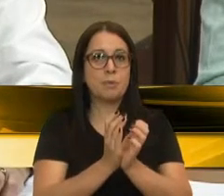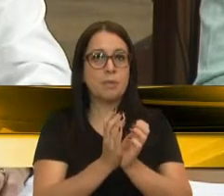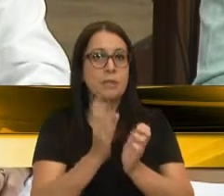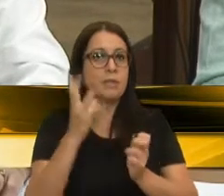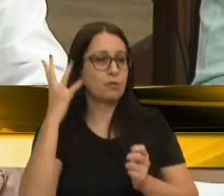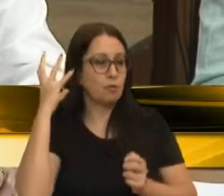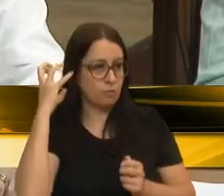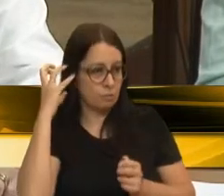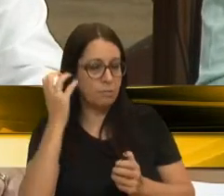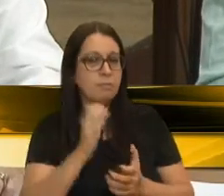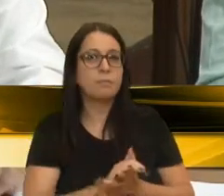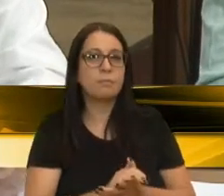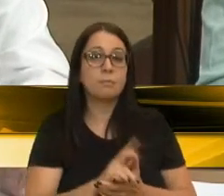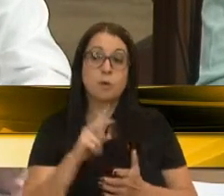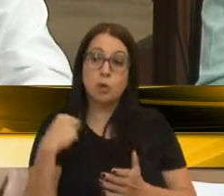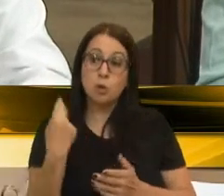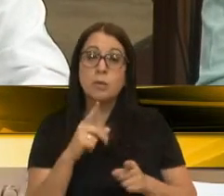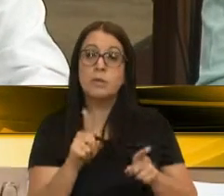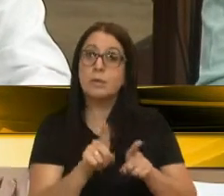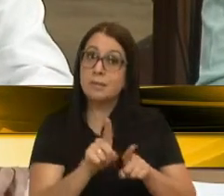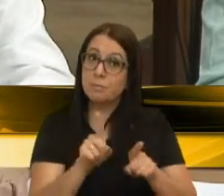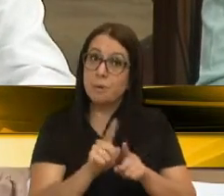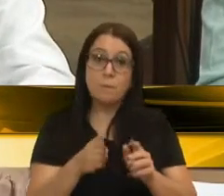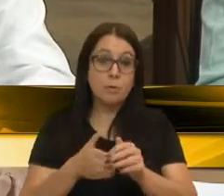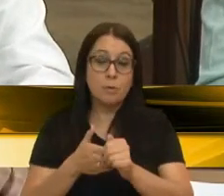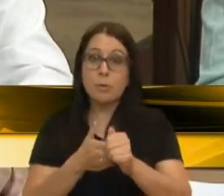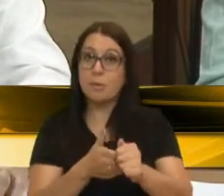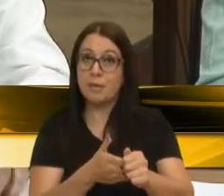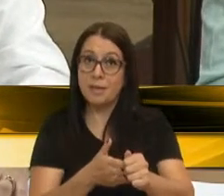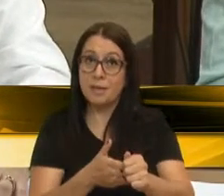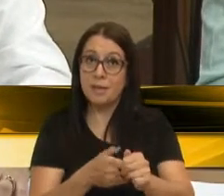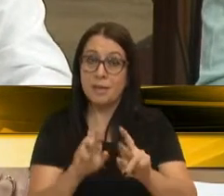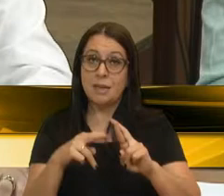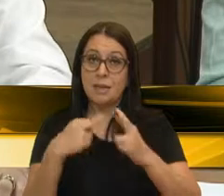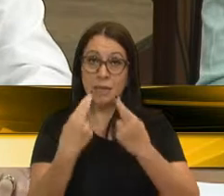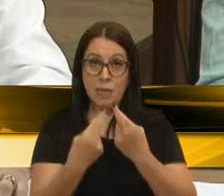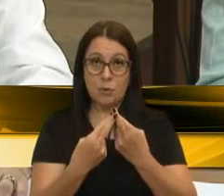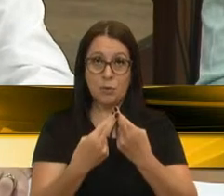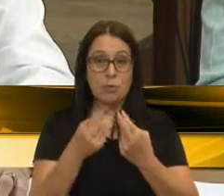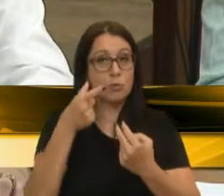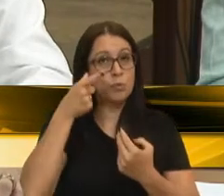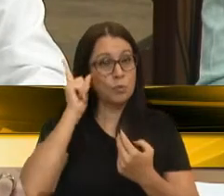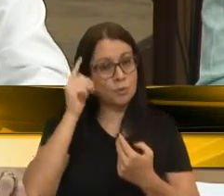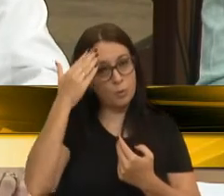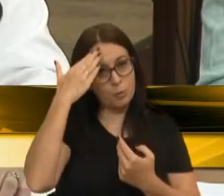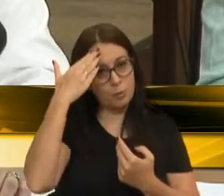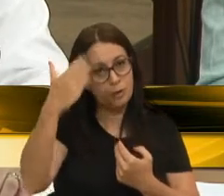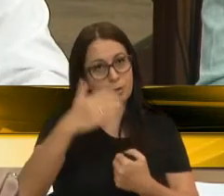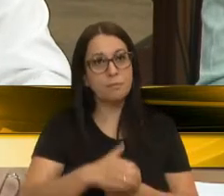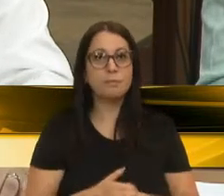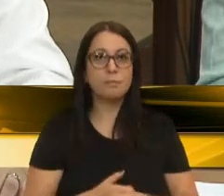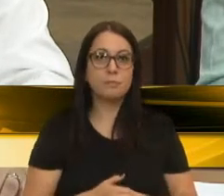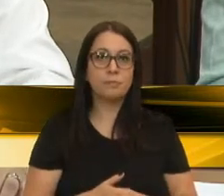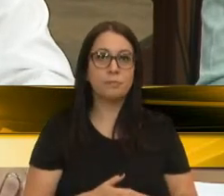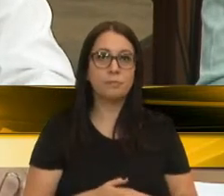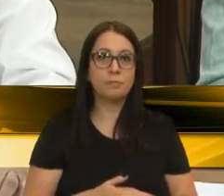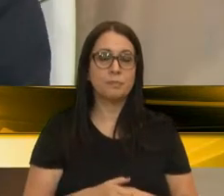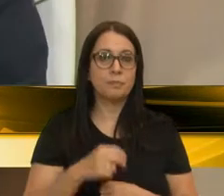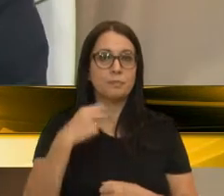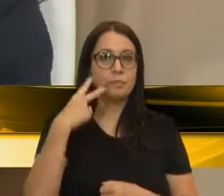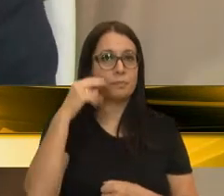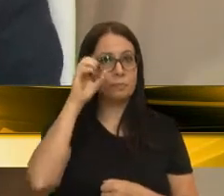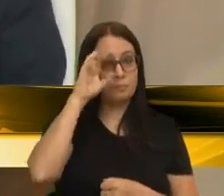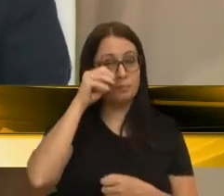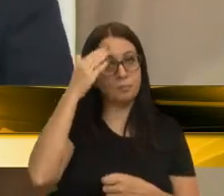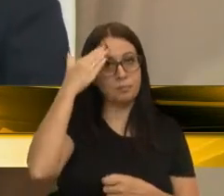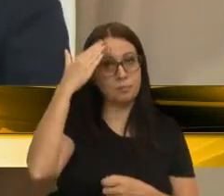Tibiriçá, para que nós também pudéssemos acompanhar aquela reunião de ontem. Muito obrigado. Vereador Filipe, na verdade,